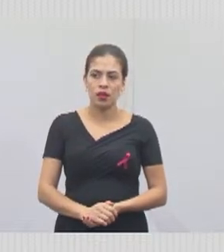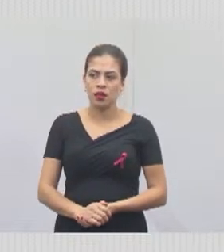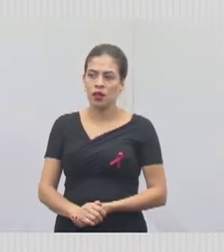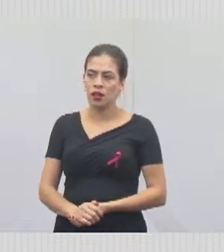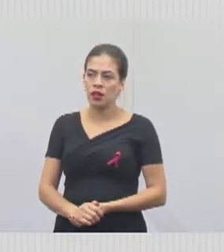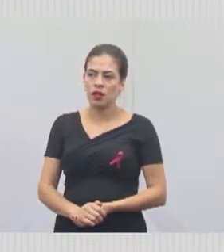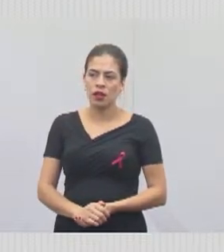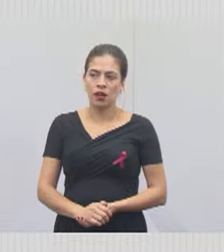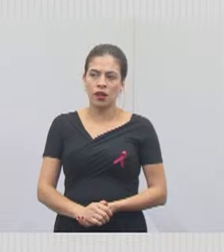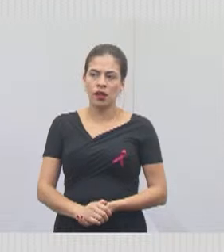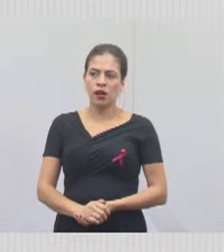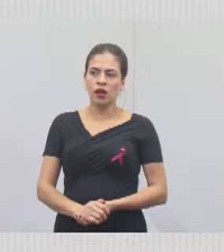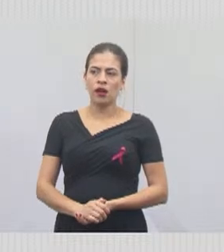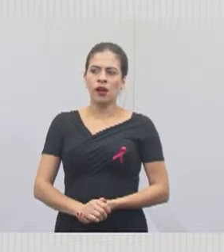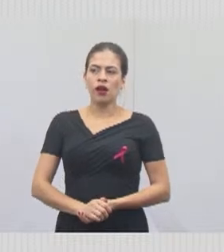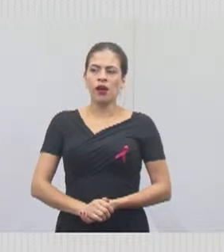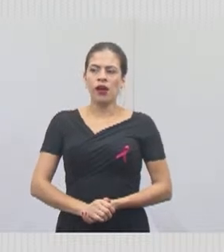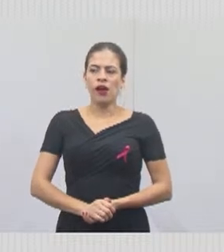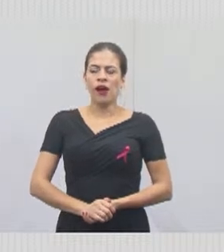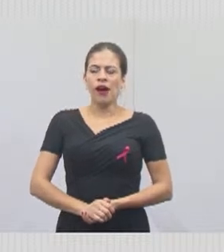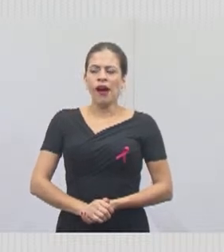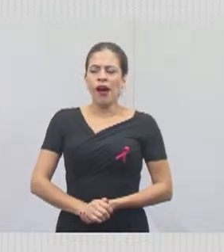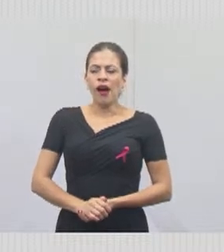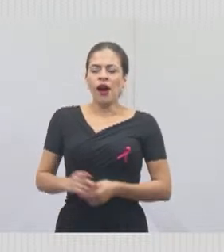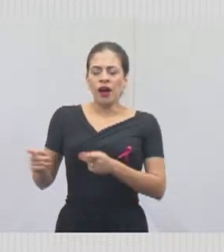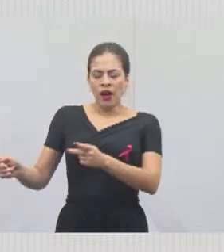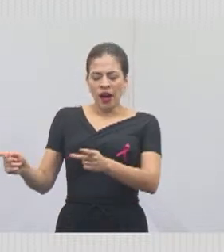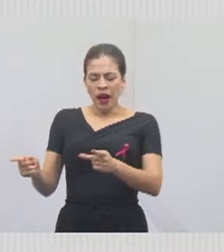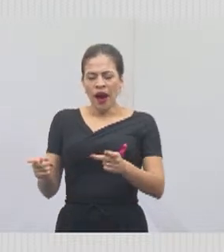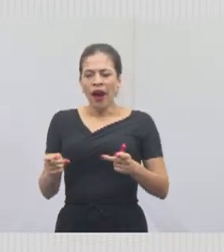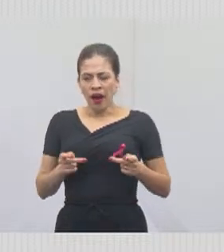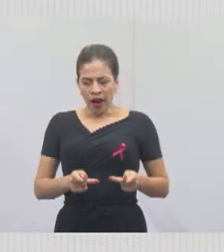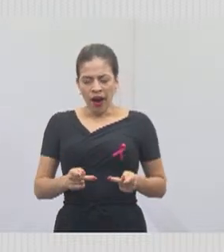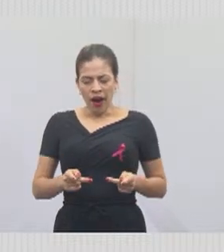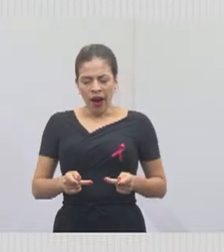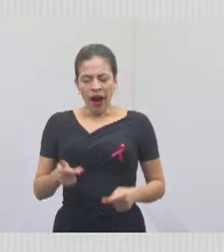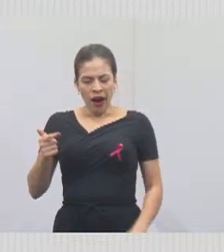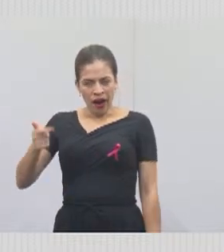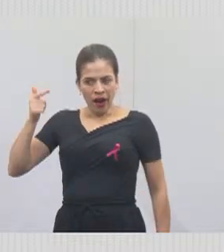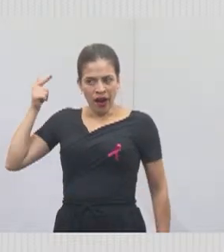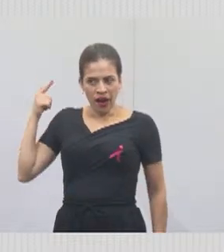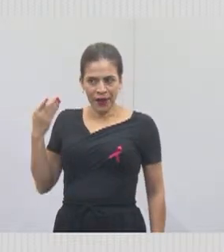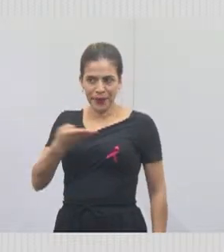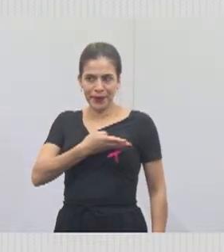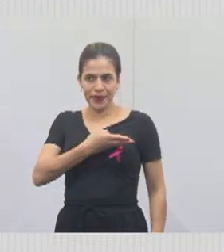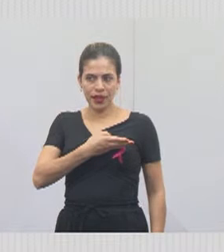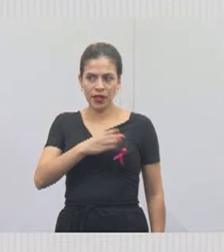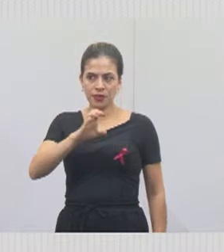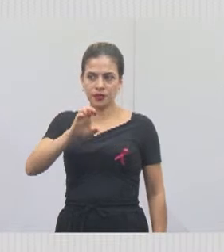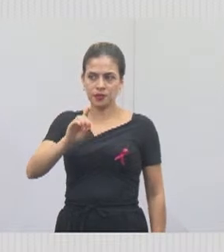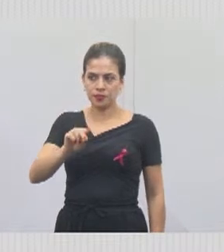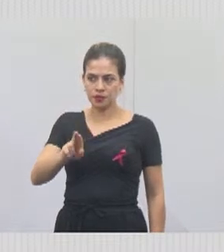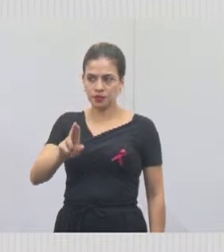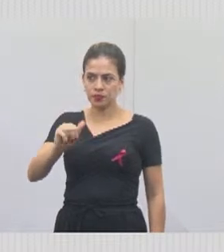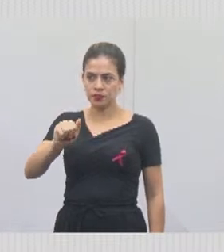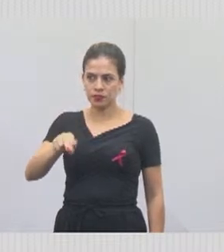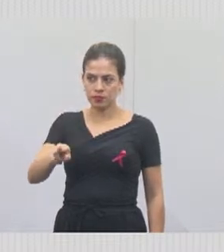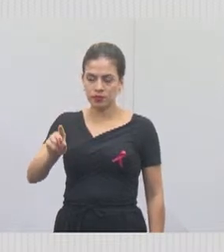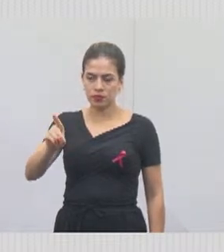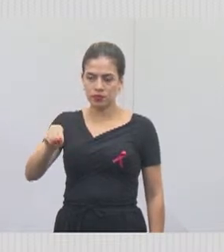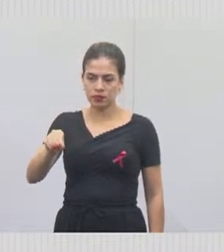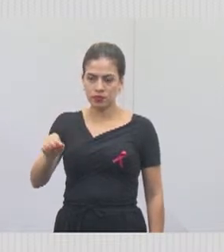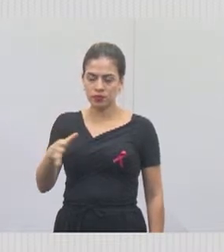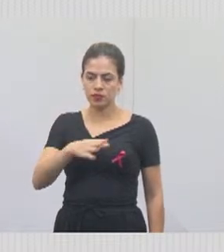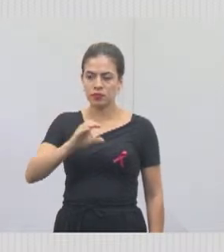Nós tivemos, semana passada, a visita do nosso amigo Eduardo Cury, prefeito duas